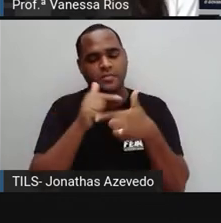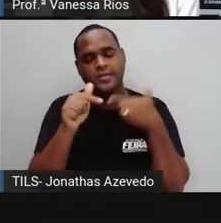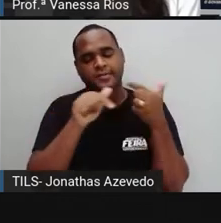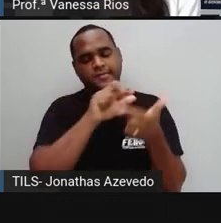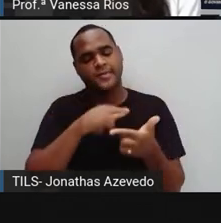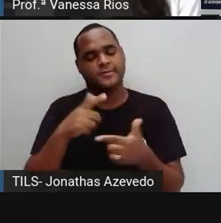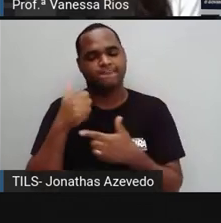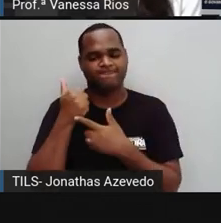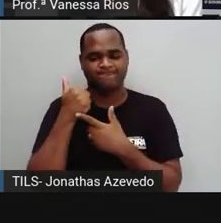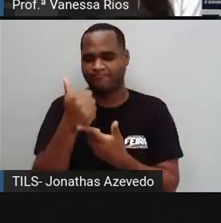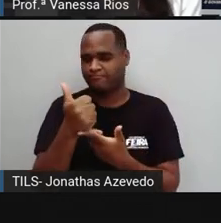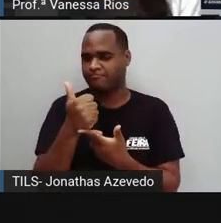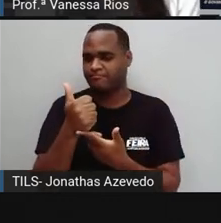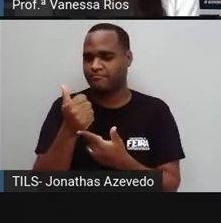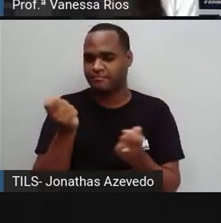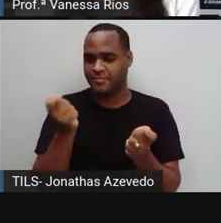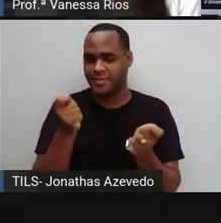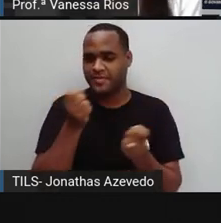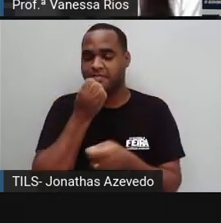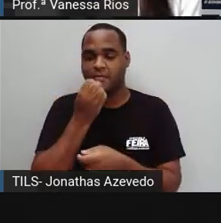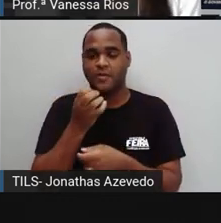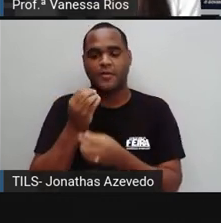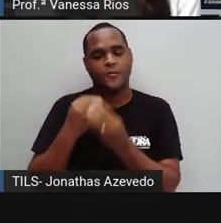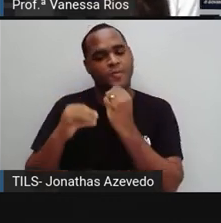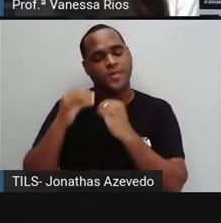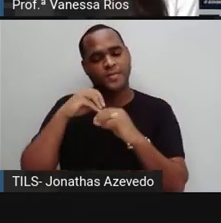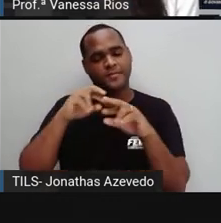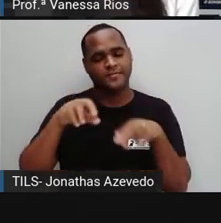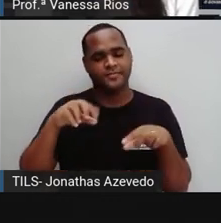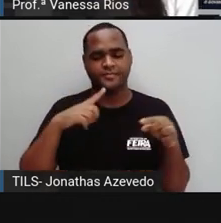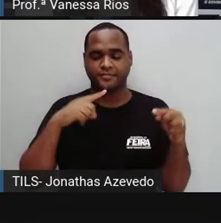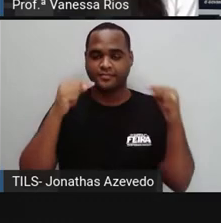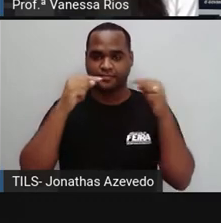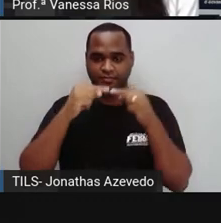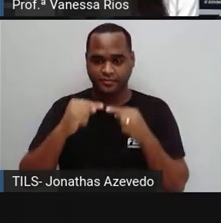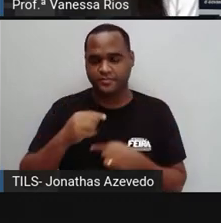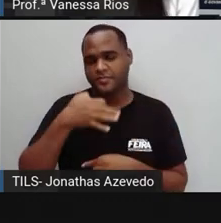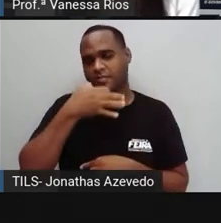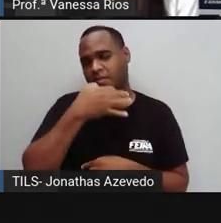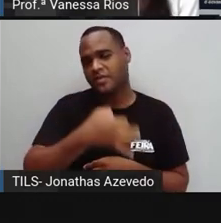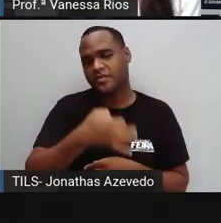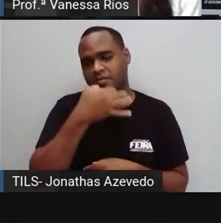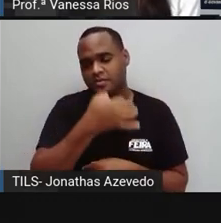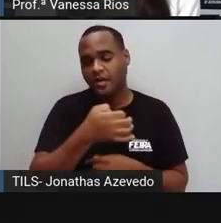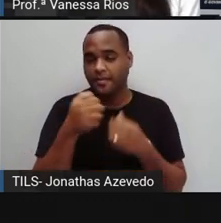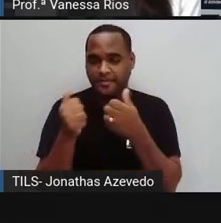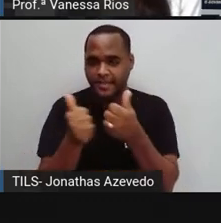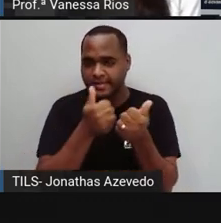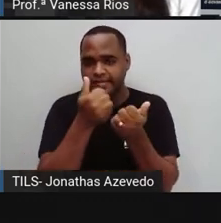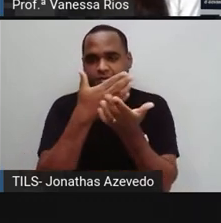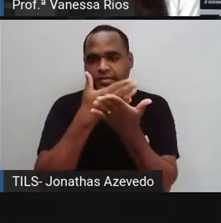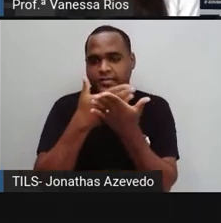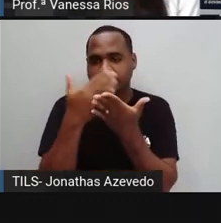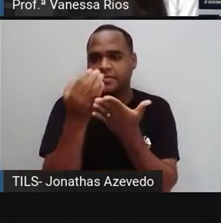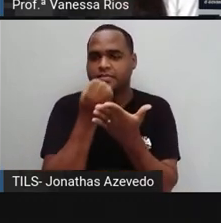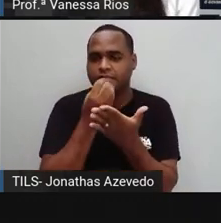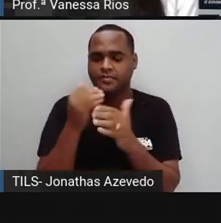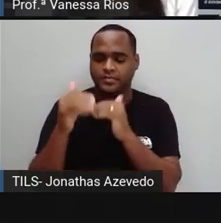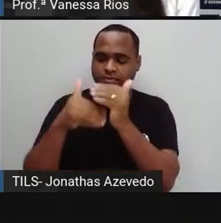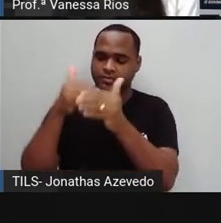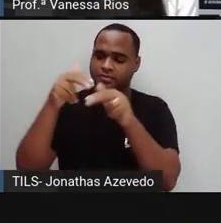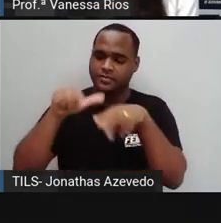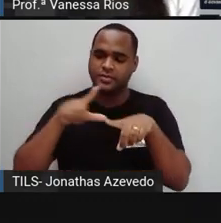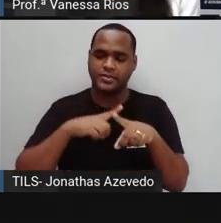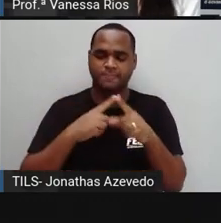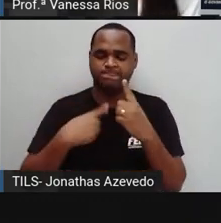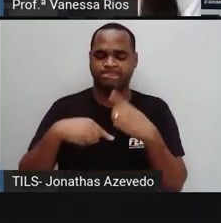positiva, favorável. Então, os alimentos aí é uma boa sugestão para começar aí o processo de